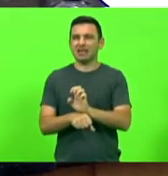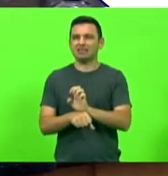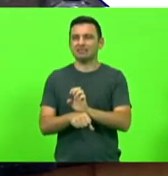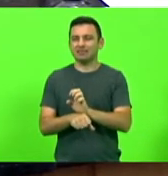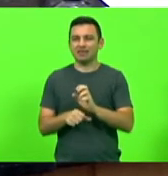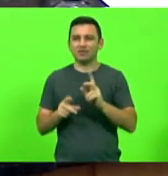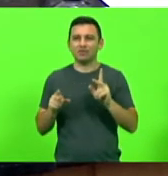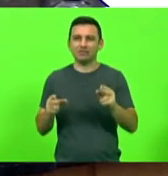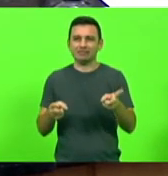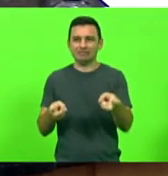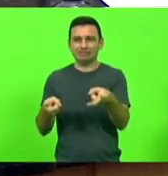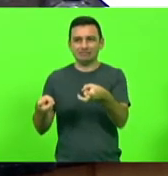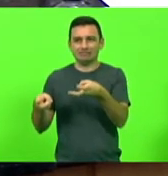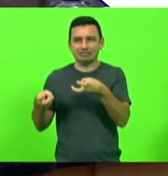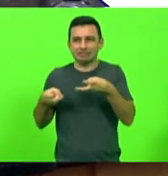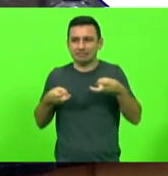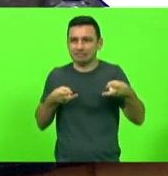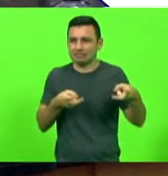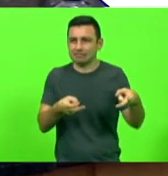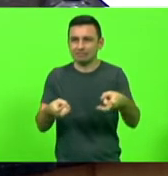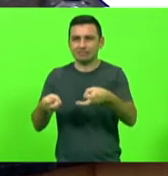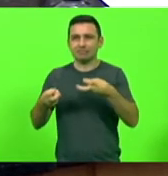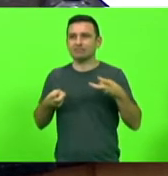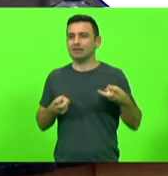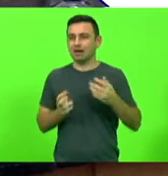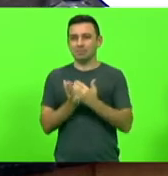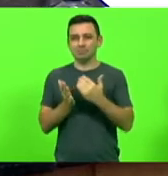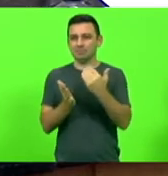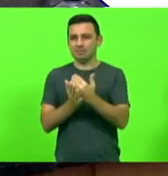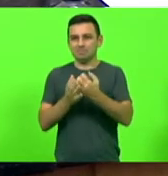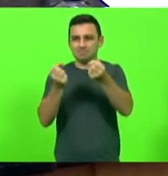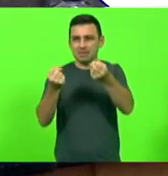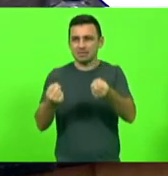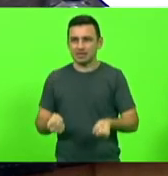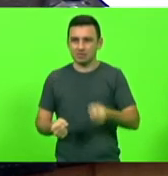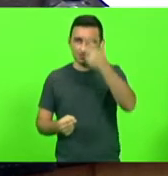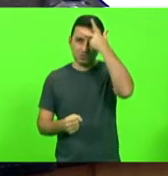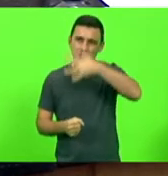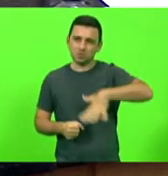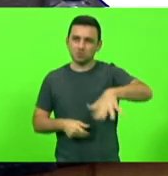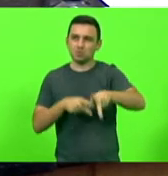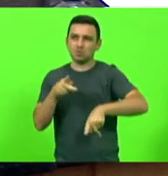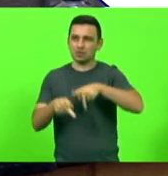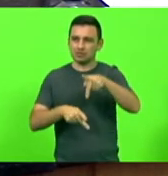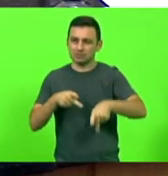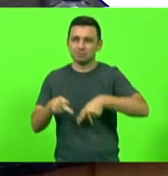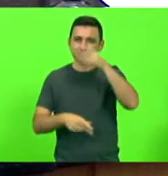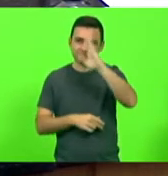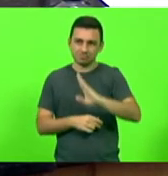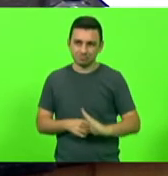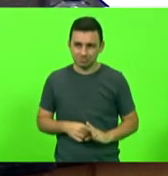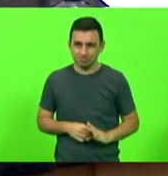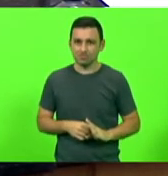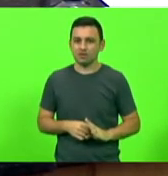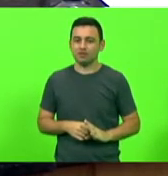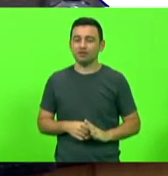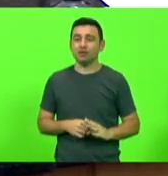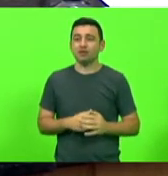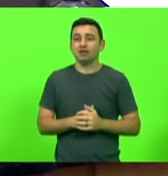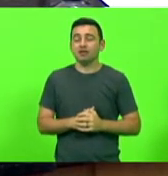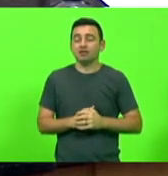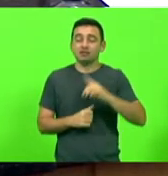ele não tem pernas próprias, ele monta em cima do brasileiro e se utiliza das pernas do brasileiro para